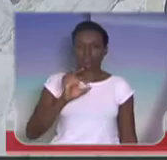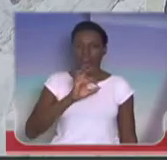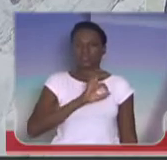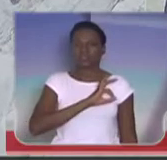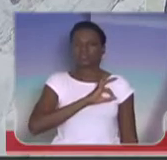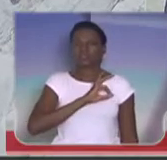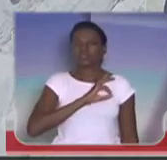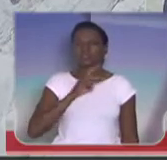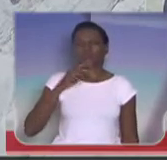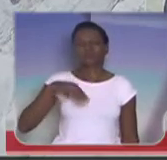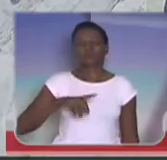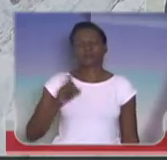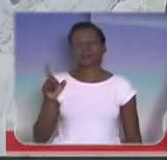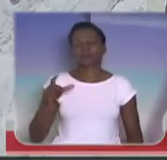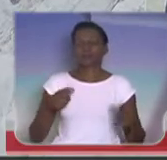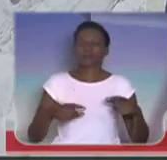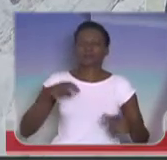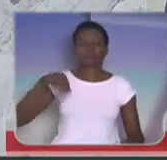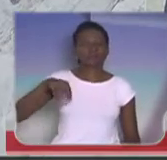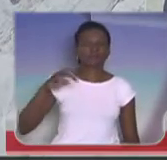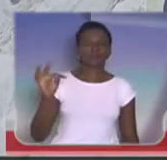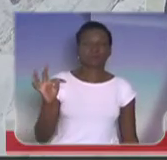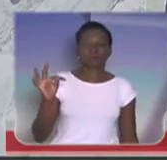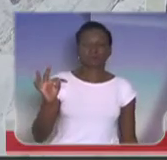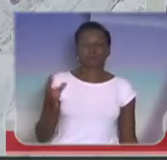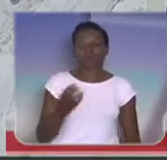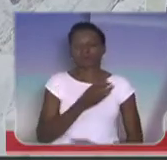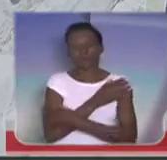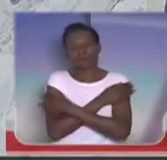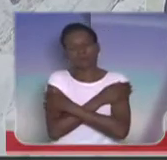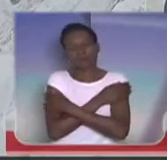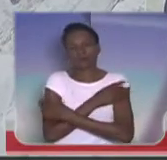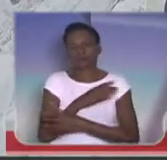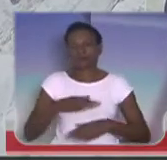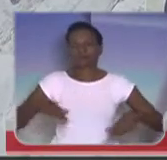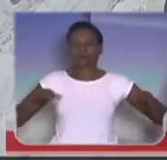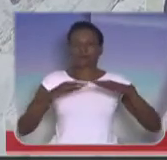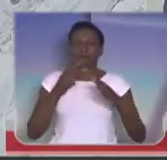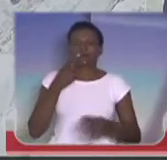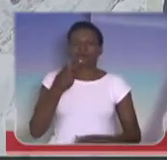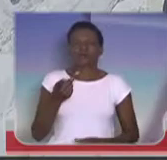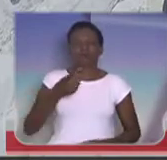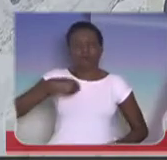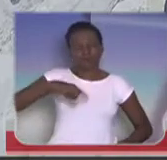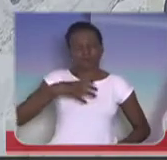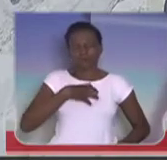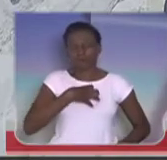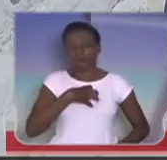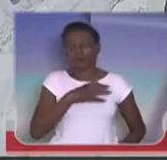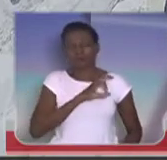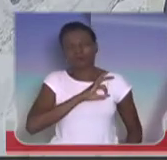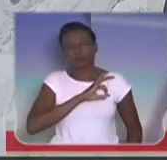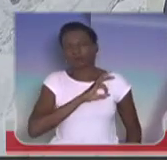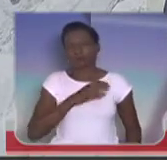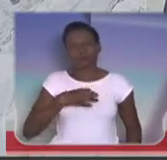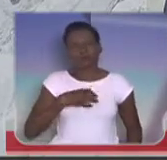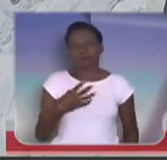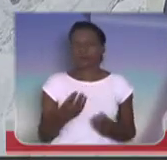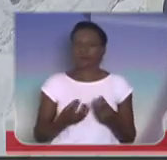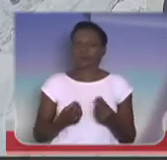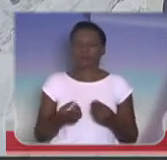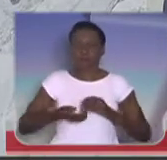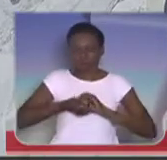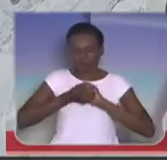policiais de Mato Grosso, mandar um abraço a todos e dizer que nós, policiais militares, sentimos muito. Inclusive, houve uma